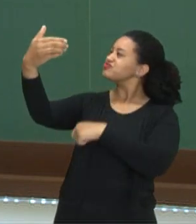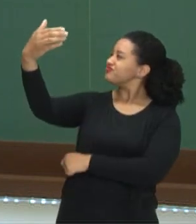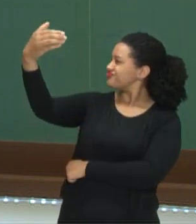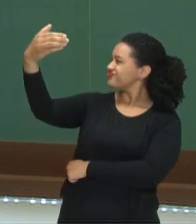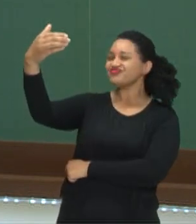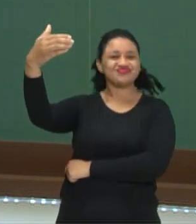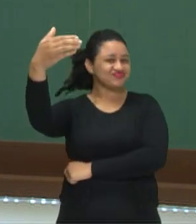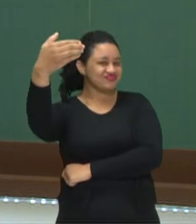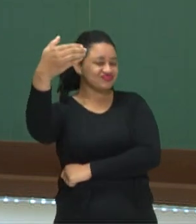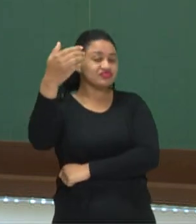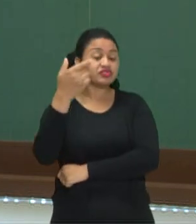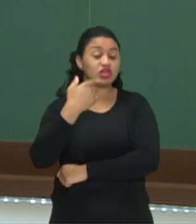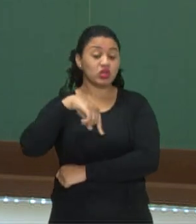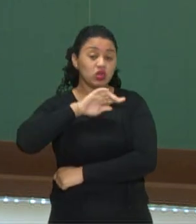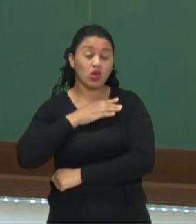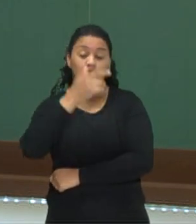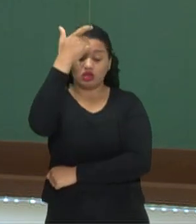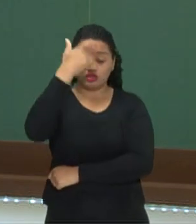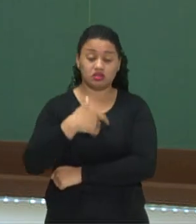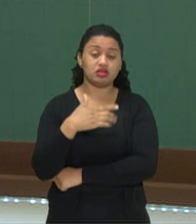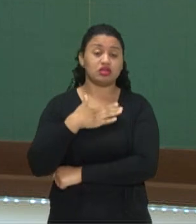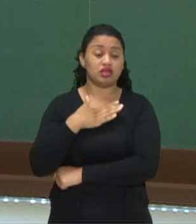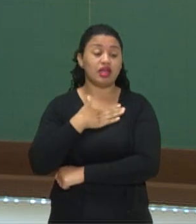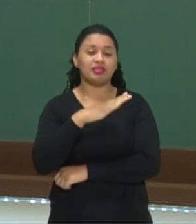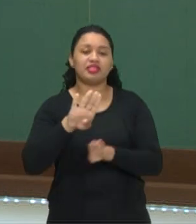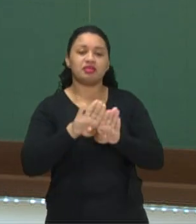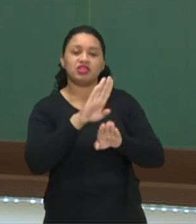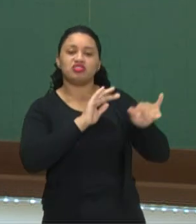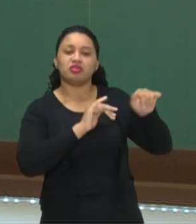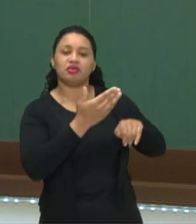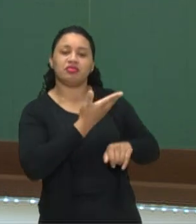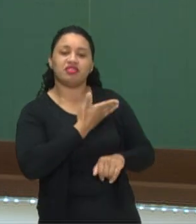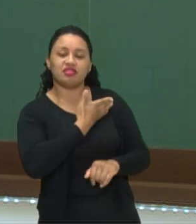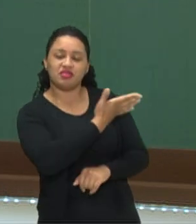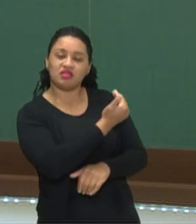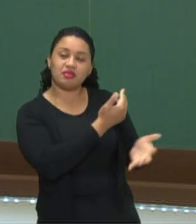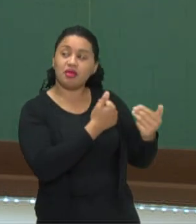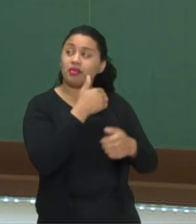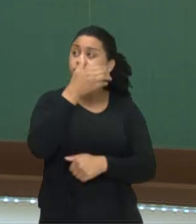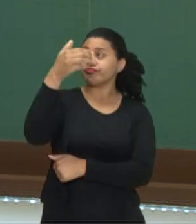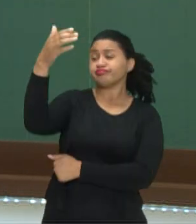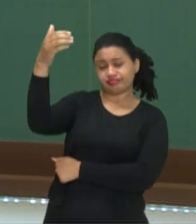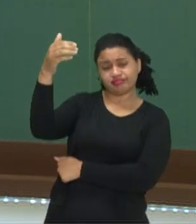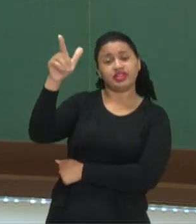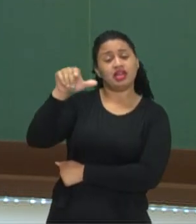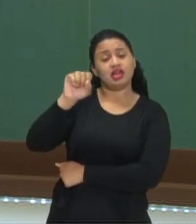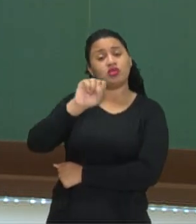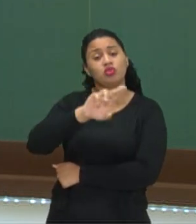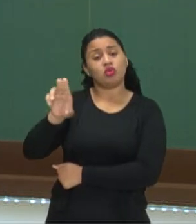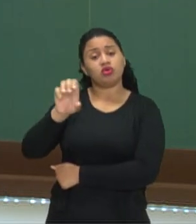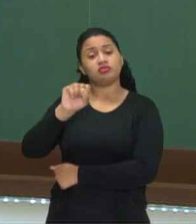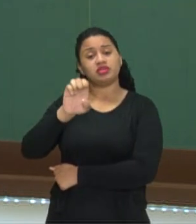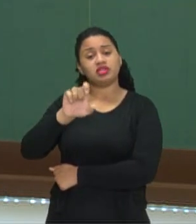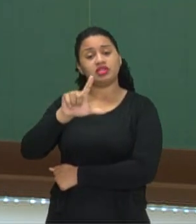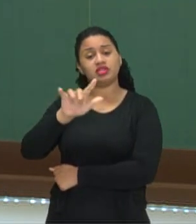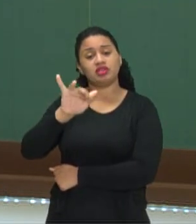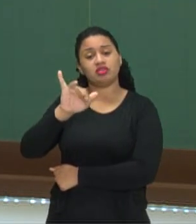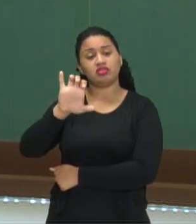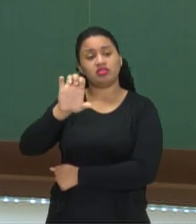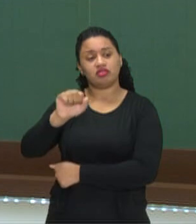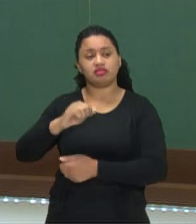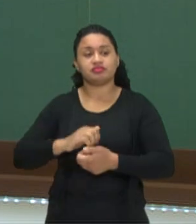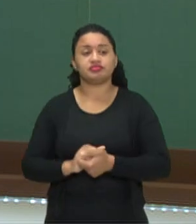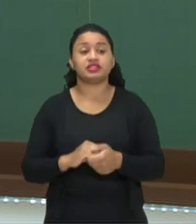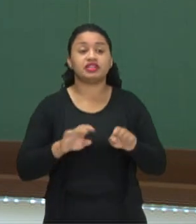que nós tiramos do nosso rosto, do rosto dos nossos amigos? Ela se chama selfie. Tem também as fotos de família,